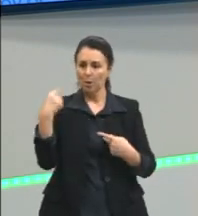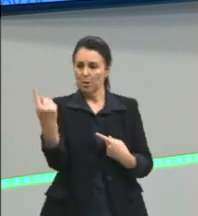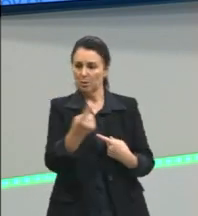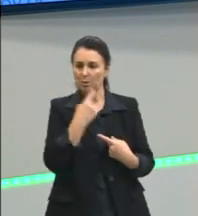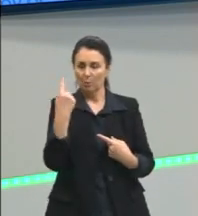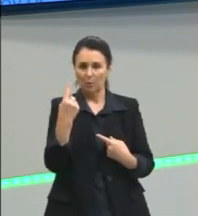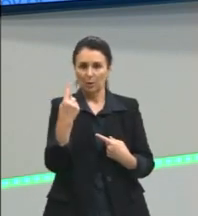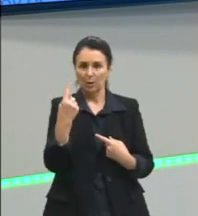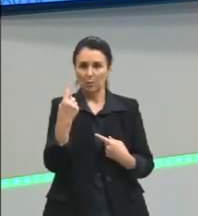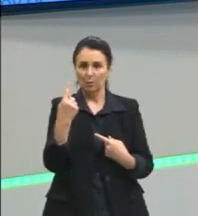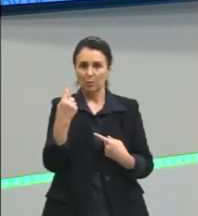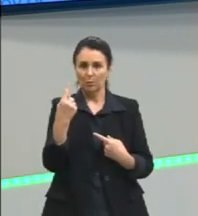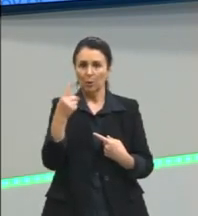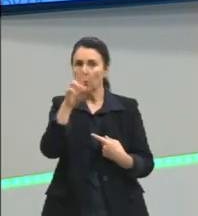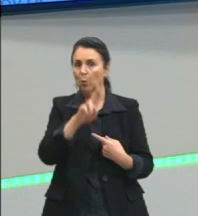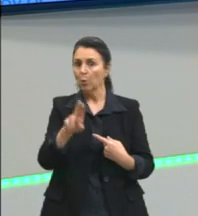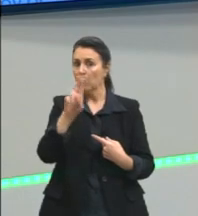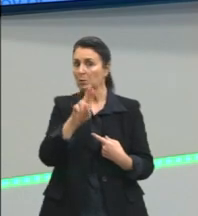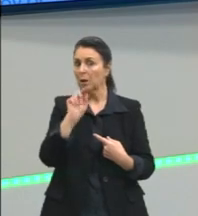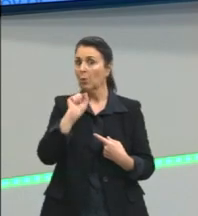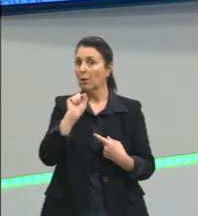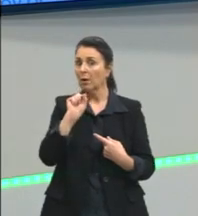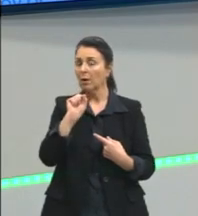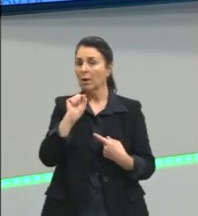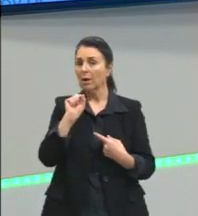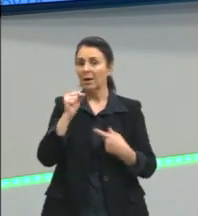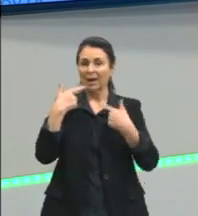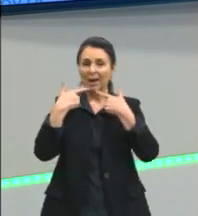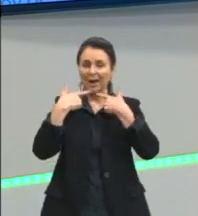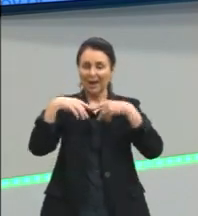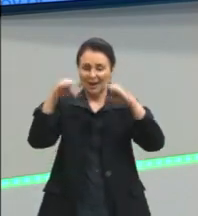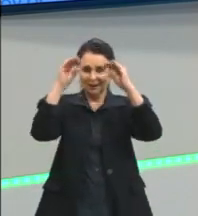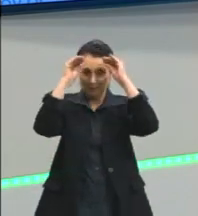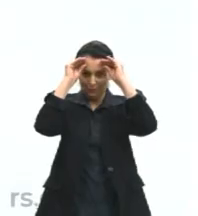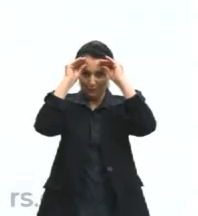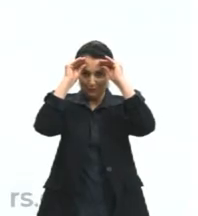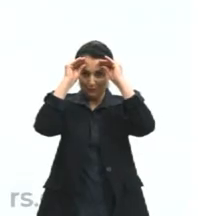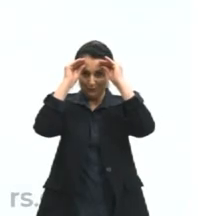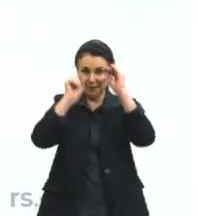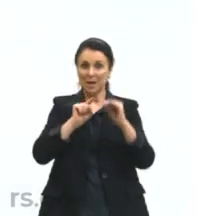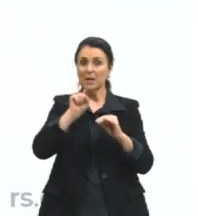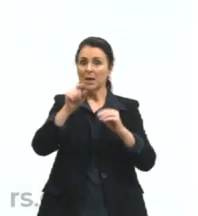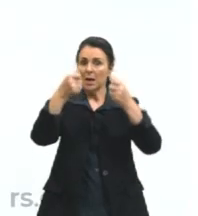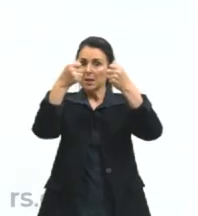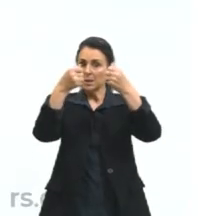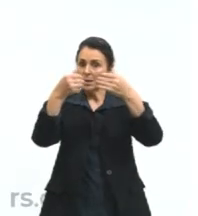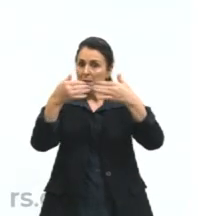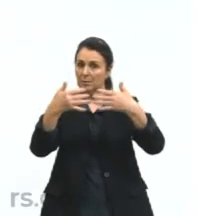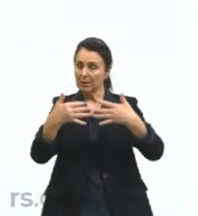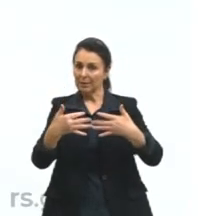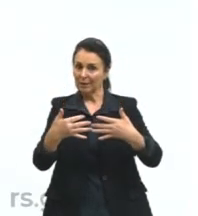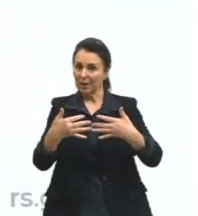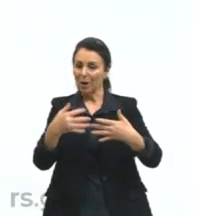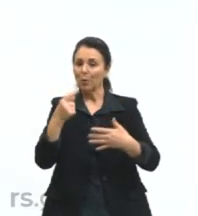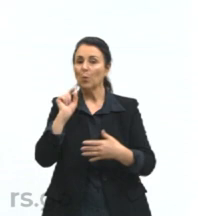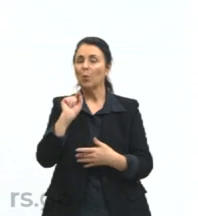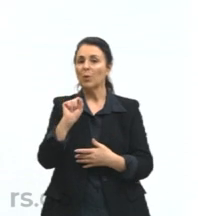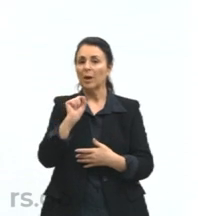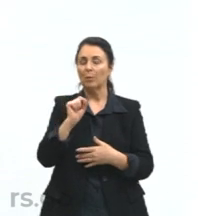pouco daquilo que a gente já tinha visto anteriormente. E ele nos fala, e agora olha aqui que bonito, né?